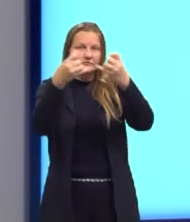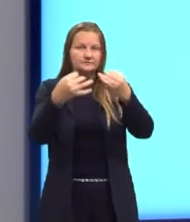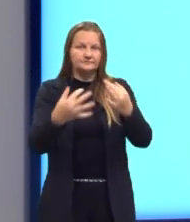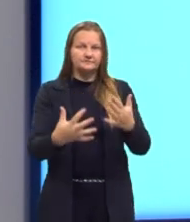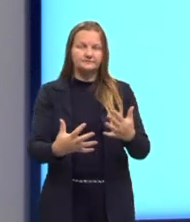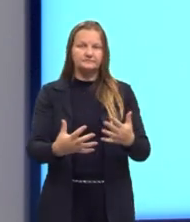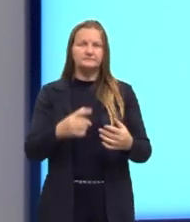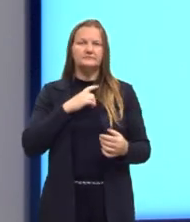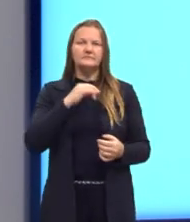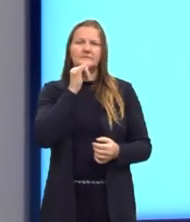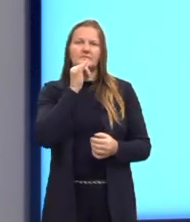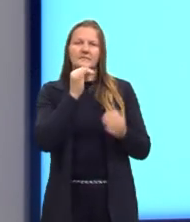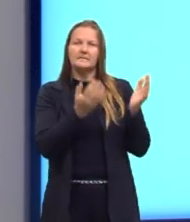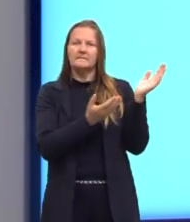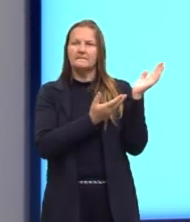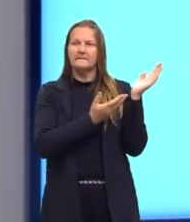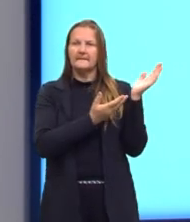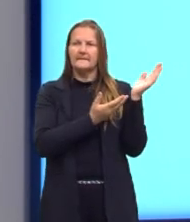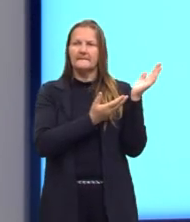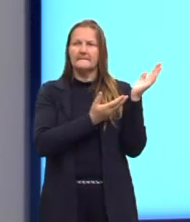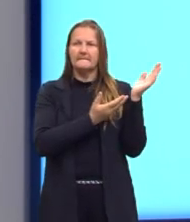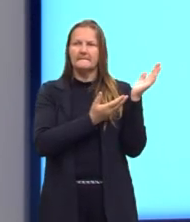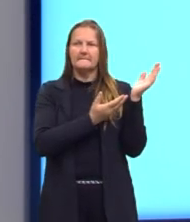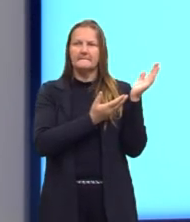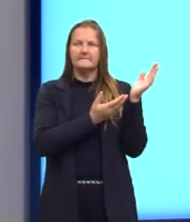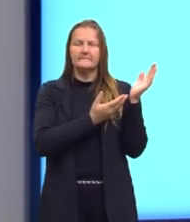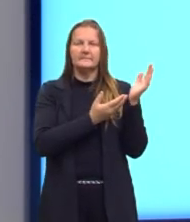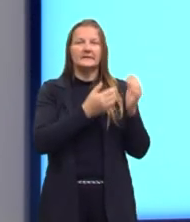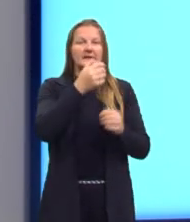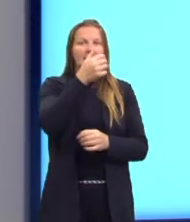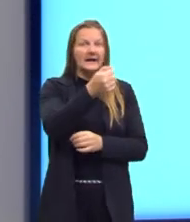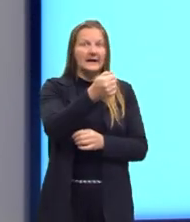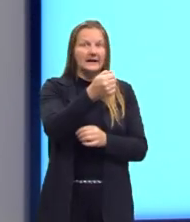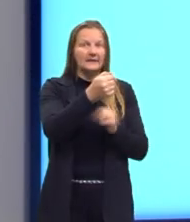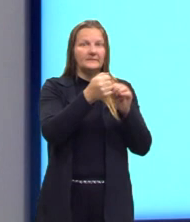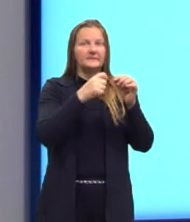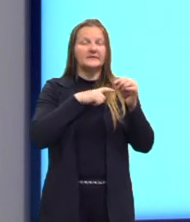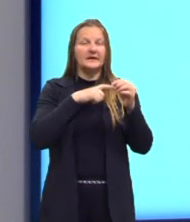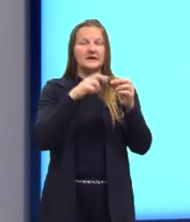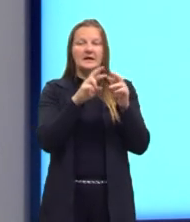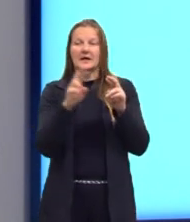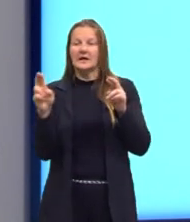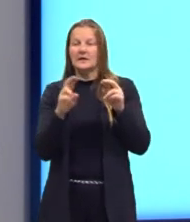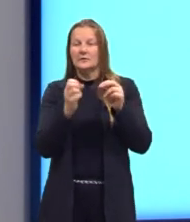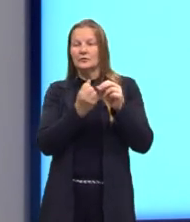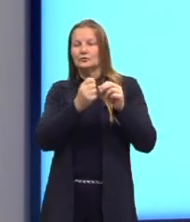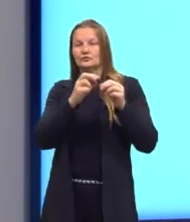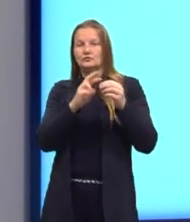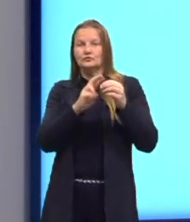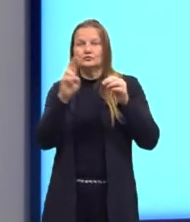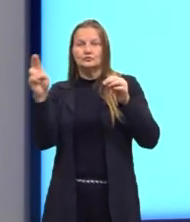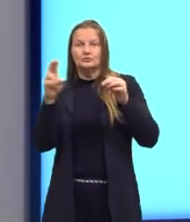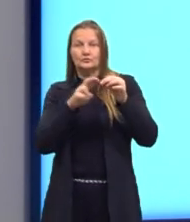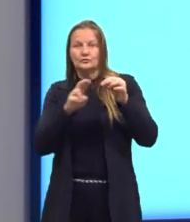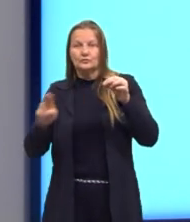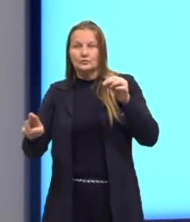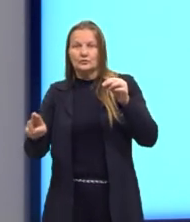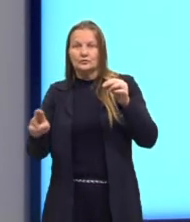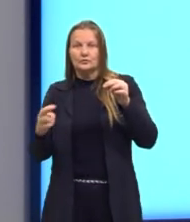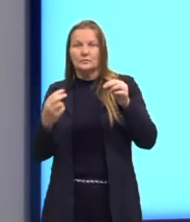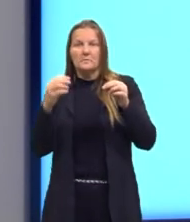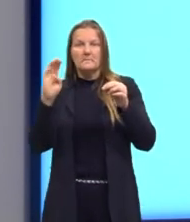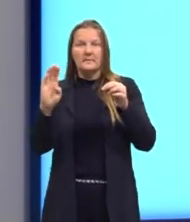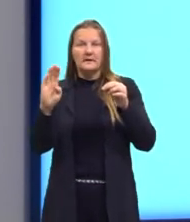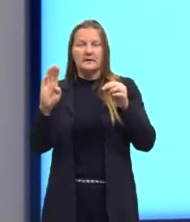Nós temos o seguinte, quando um elemento do conjunto A relaciona-se com dois elementos distintos de